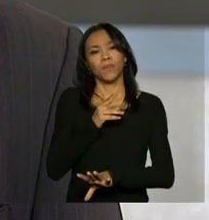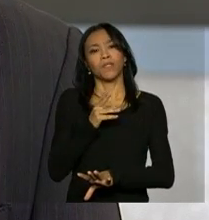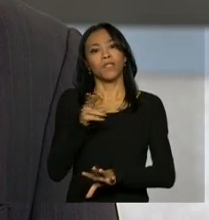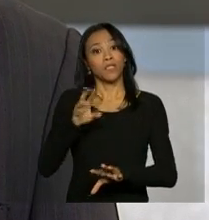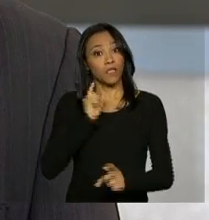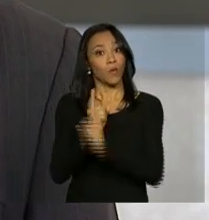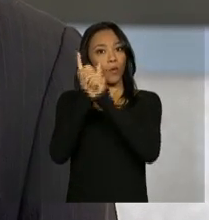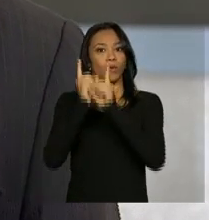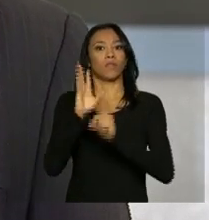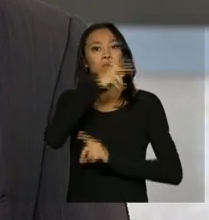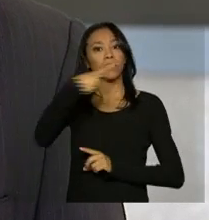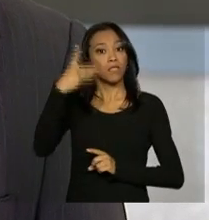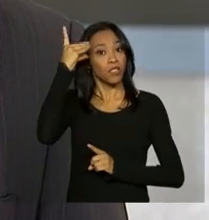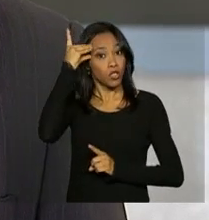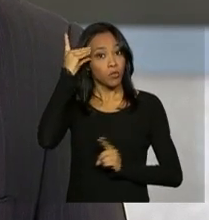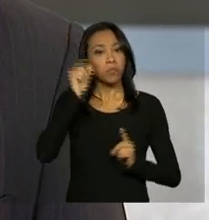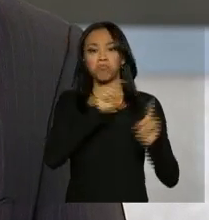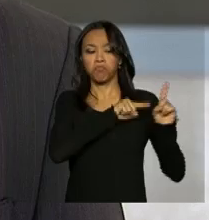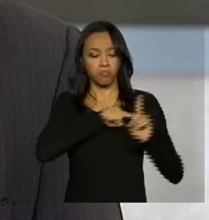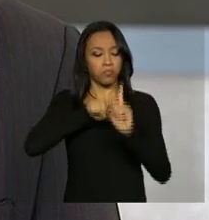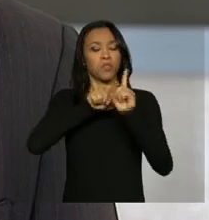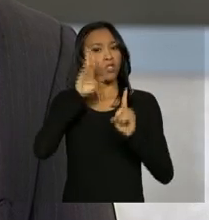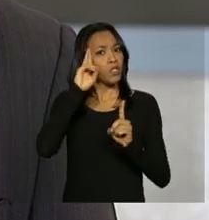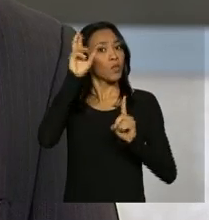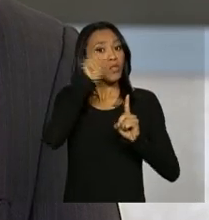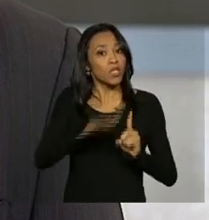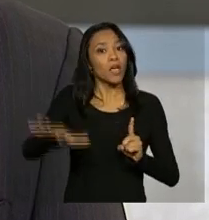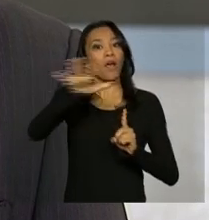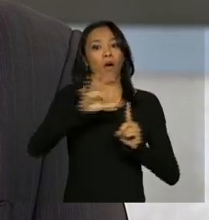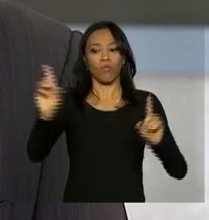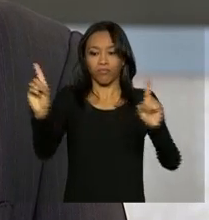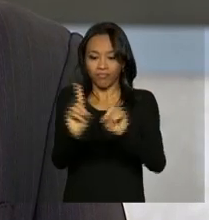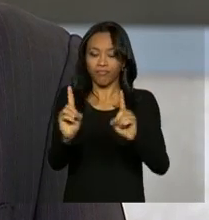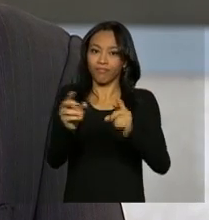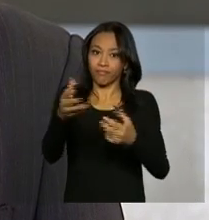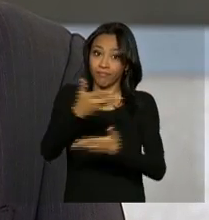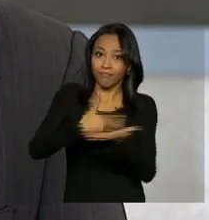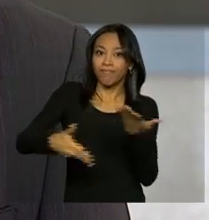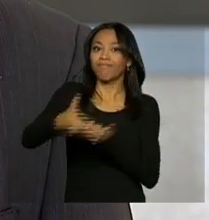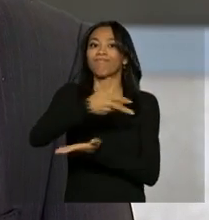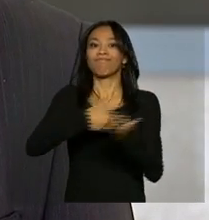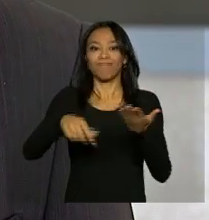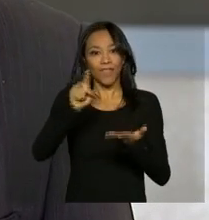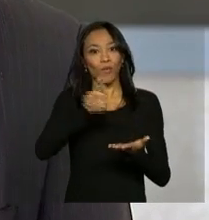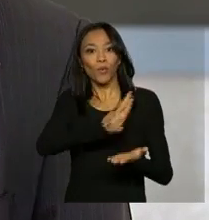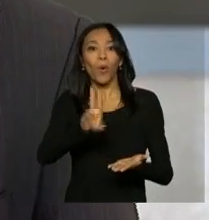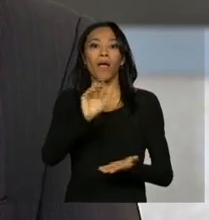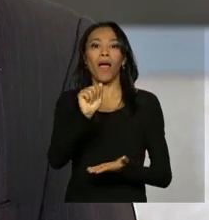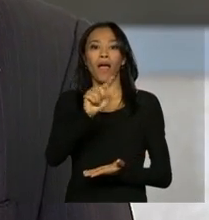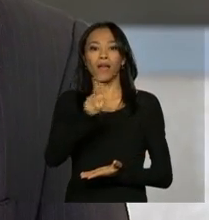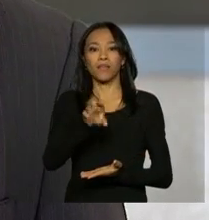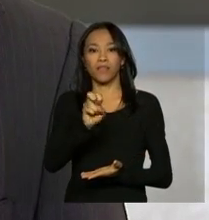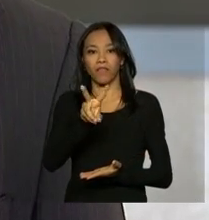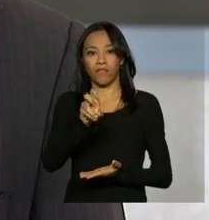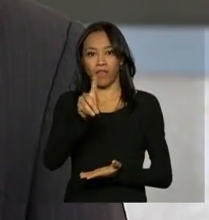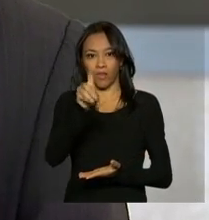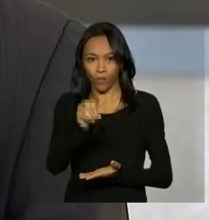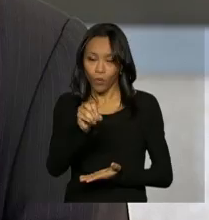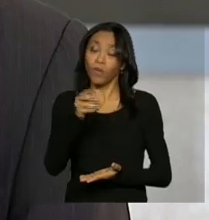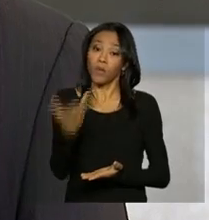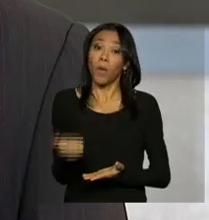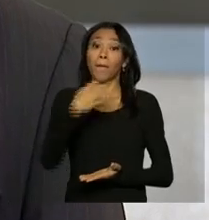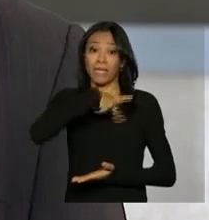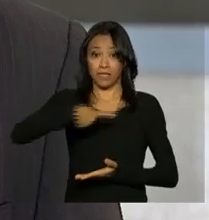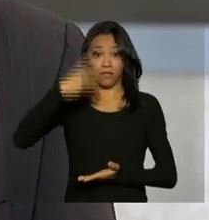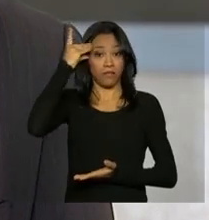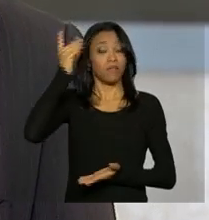presidenta Dilma Rousseff com o diretor-geral da Organização Mundial do Comércio, brasileiro Roberto Azevedo. A presidenta Dilma Rousseff